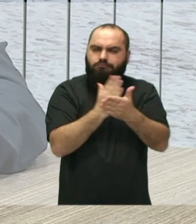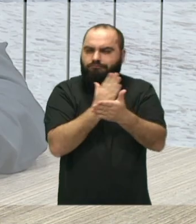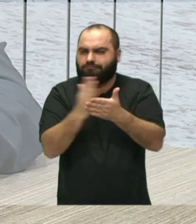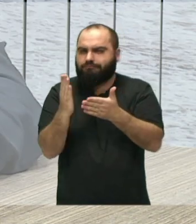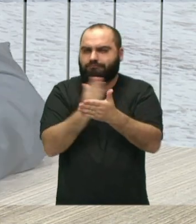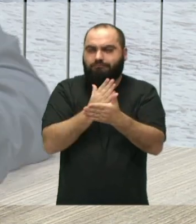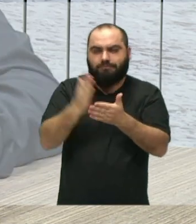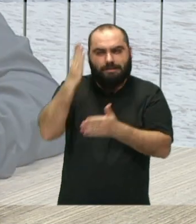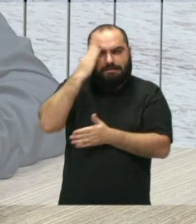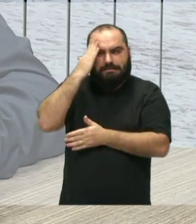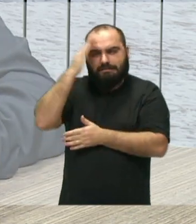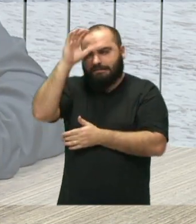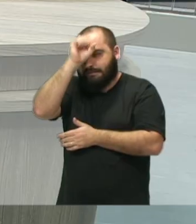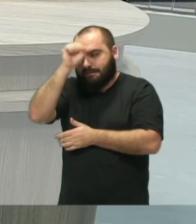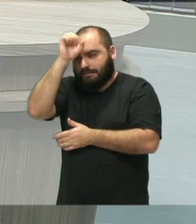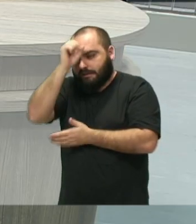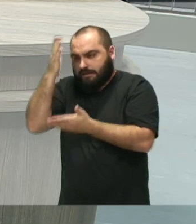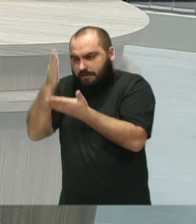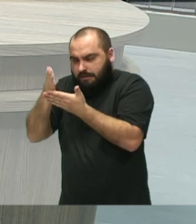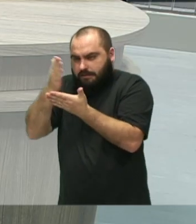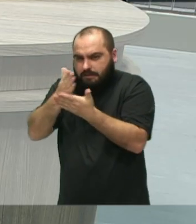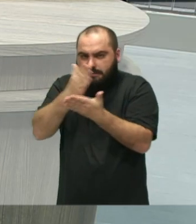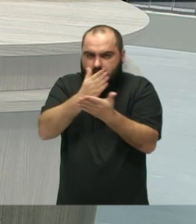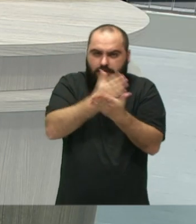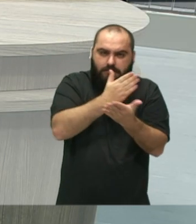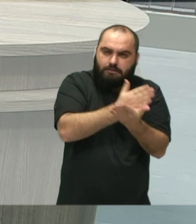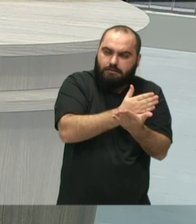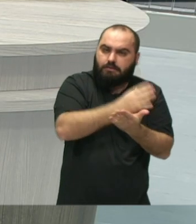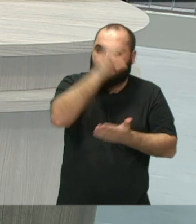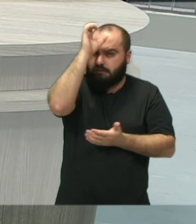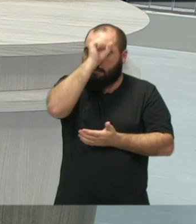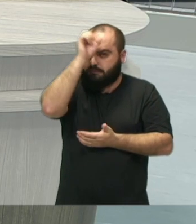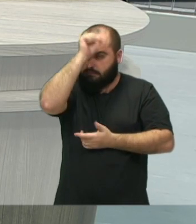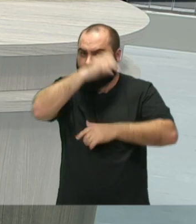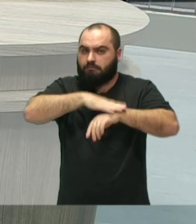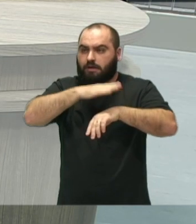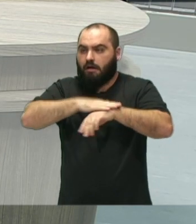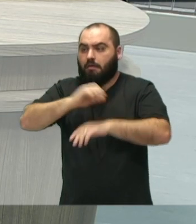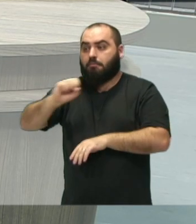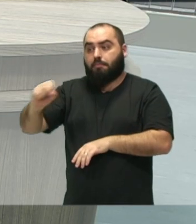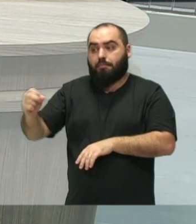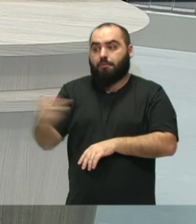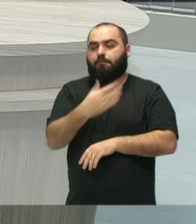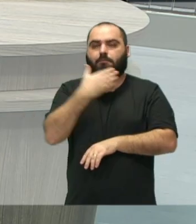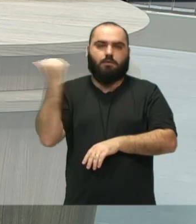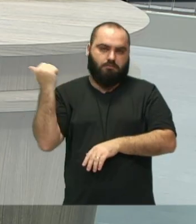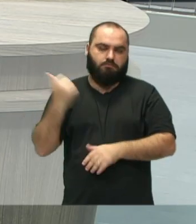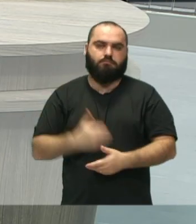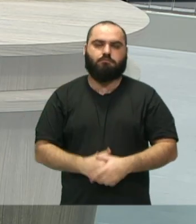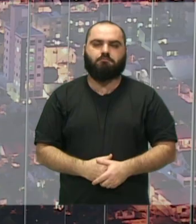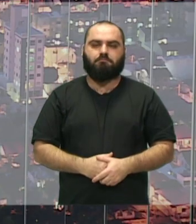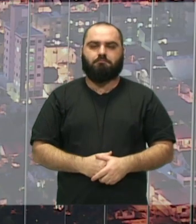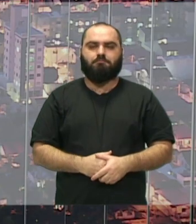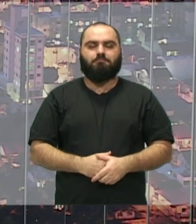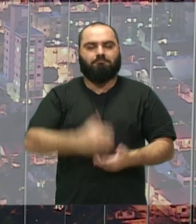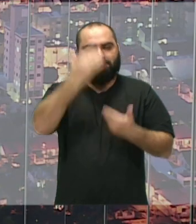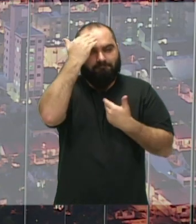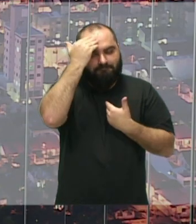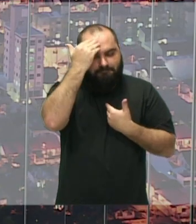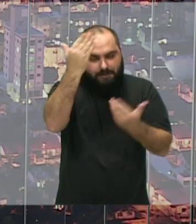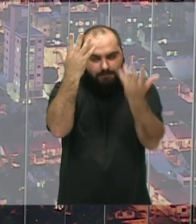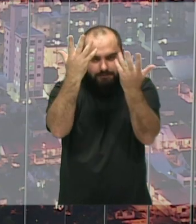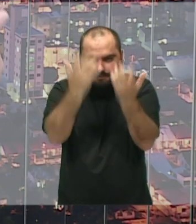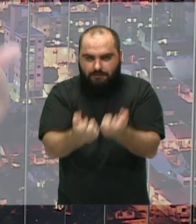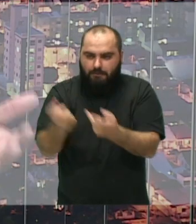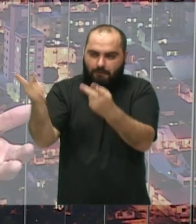cognitiva, se você divide em partes, o aprendizado é mais aproveitado, vamos dizer assim. Muito obrigado por aceitar o